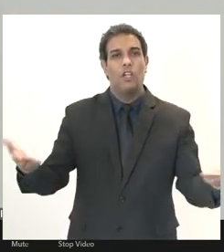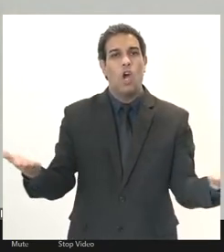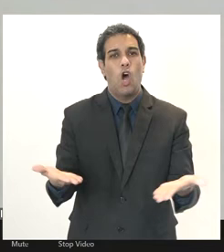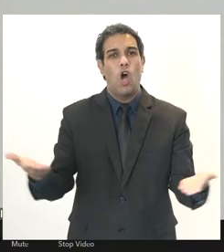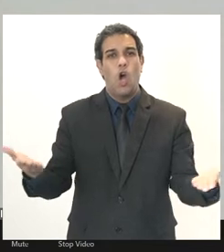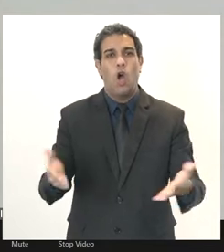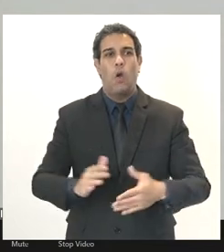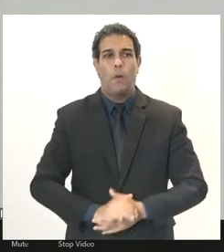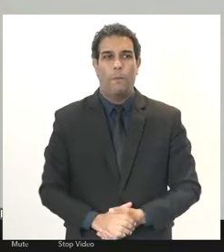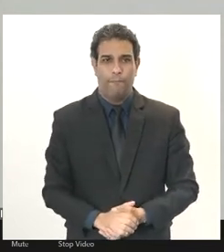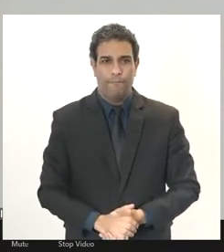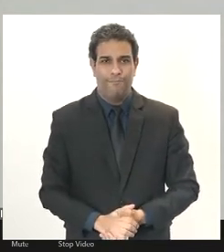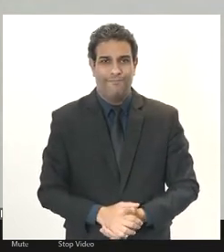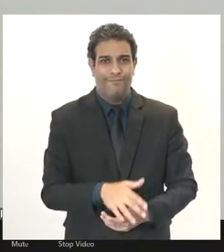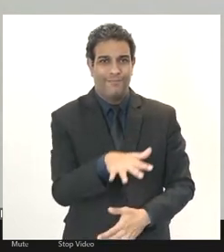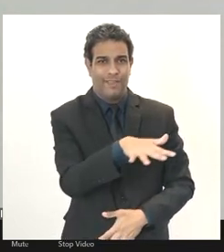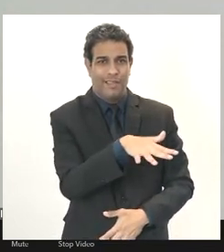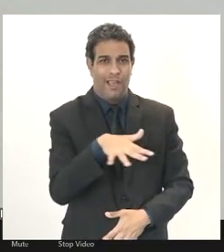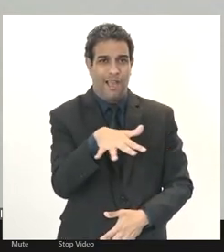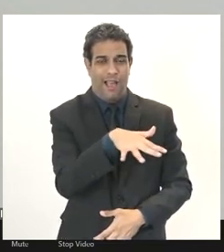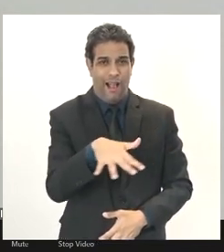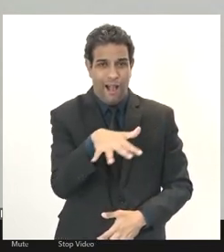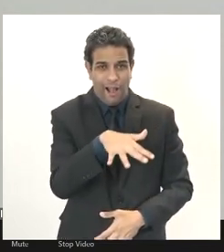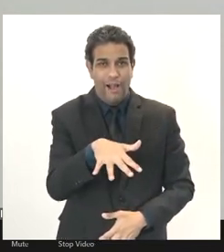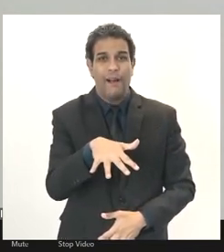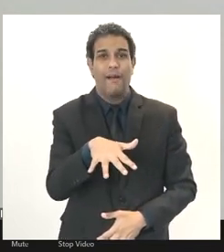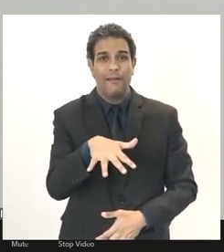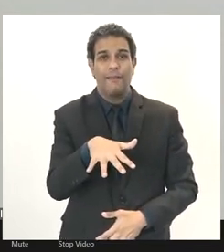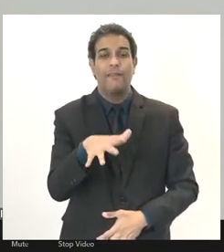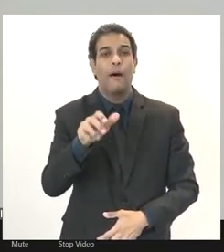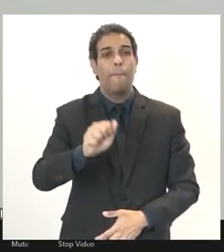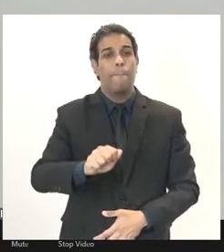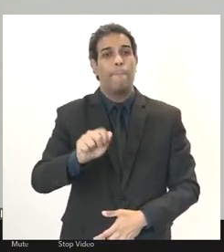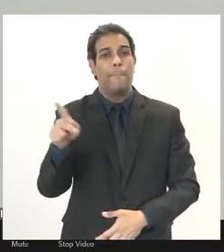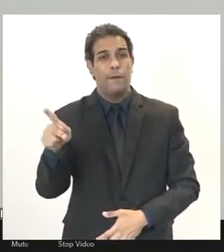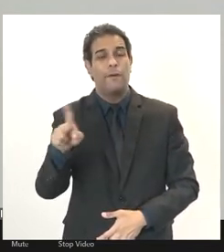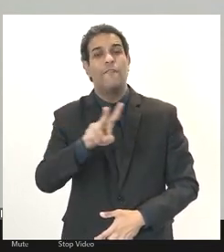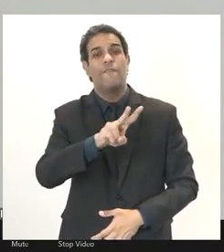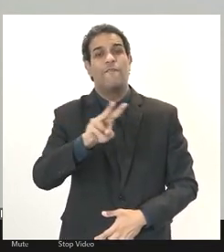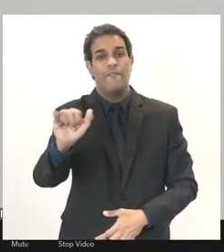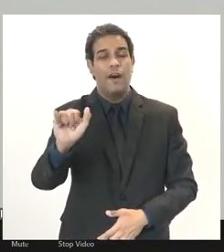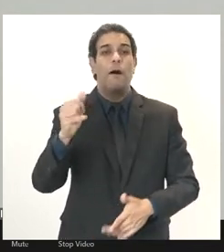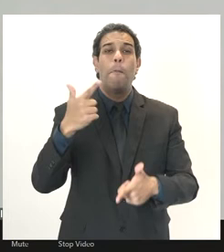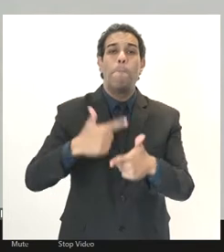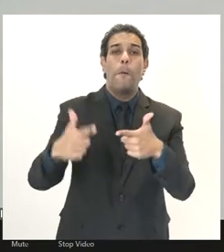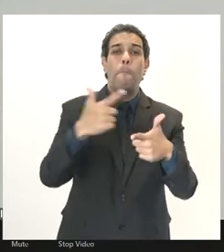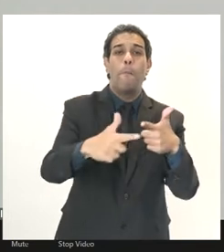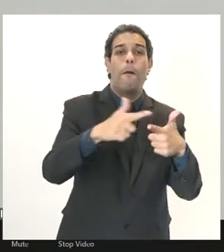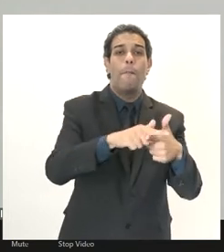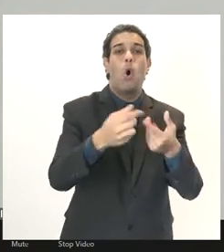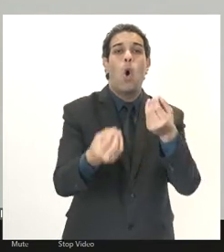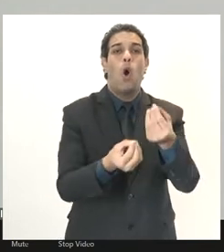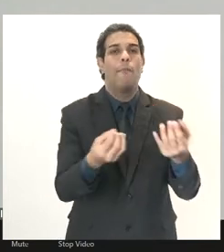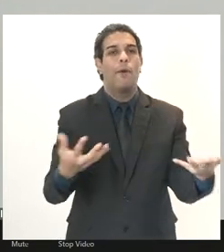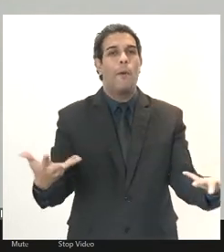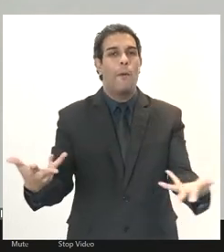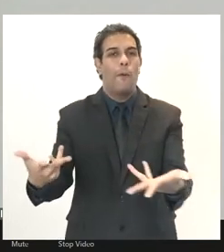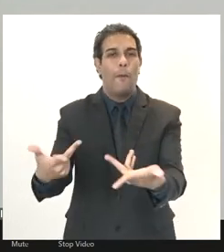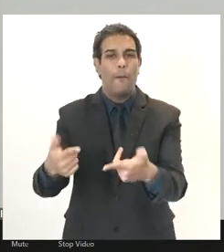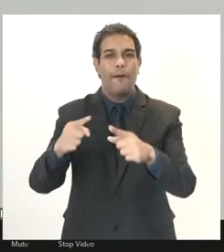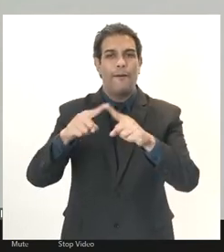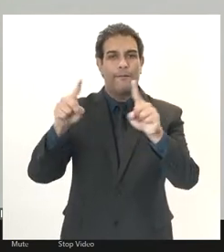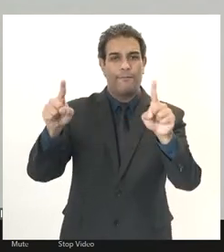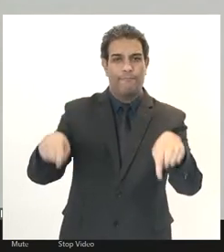a área previdenciária vai ser também afetada porque a paridade dos servidores